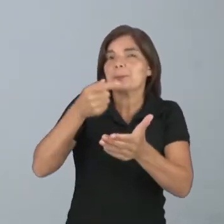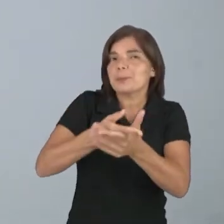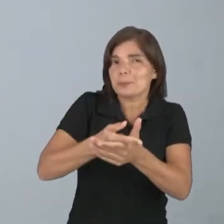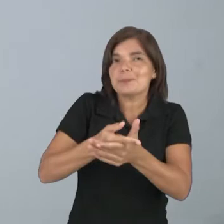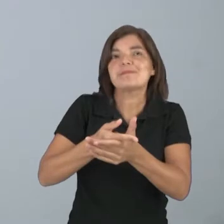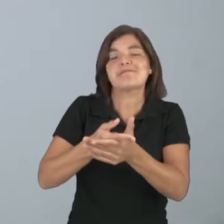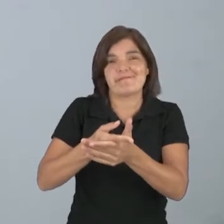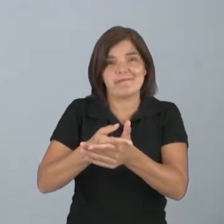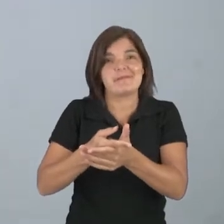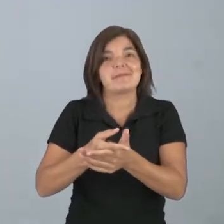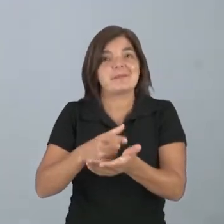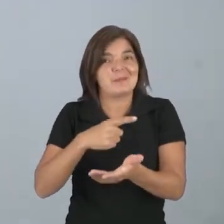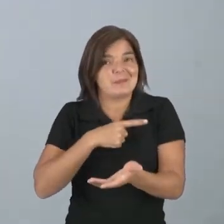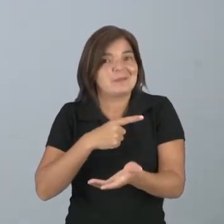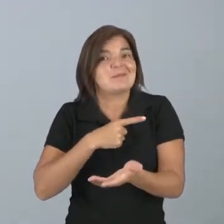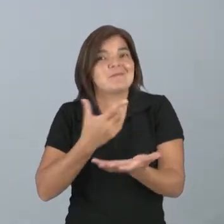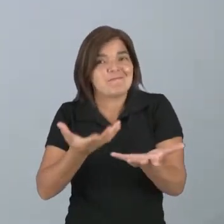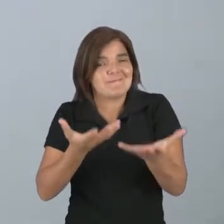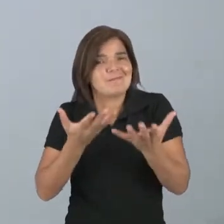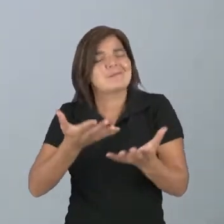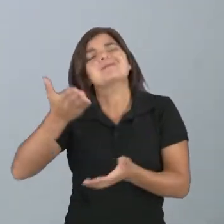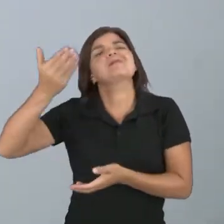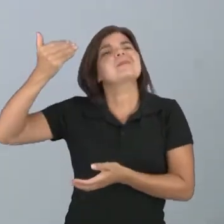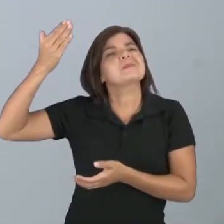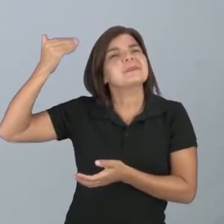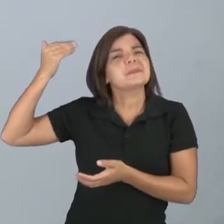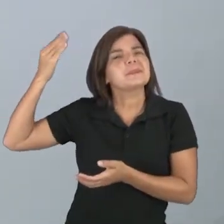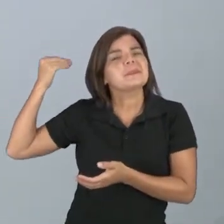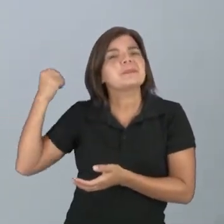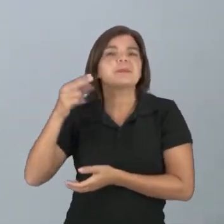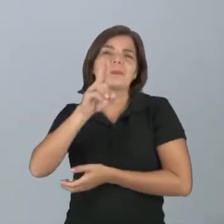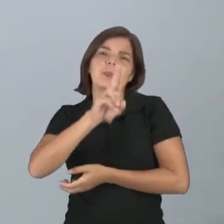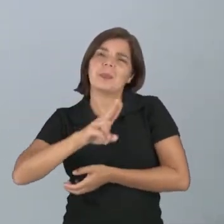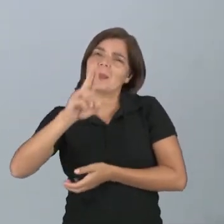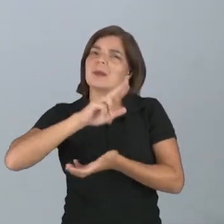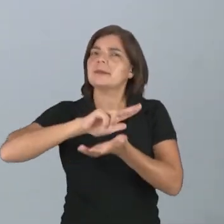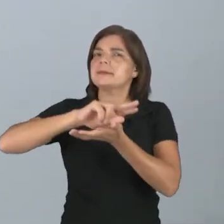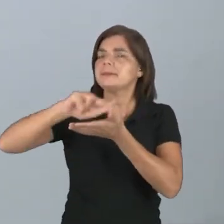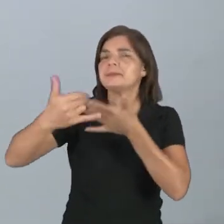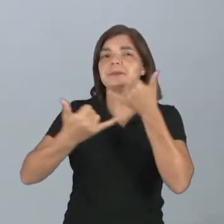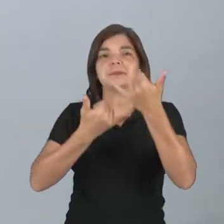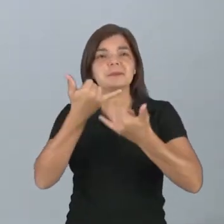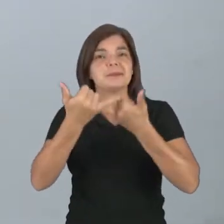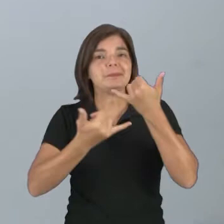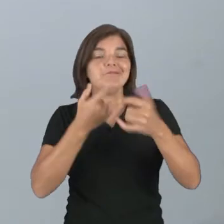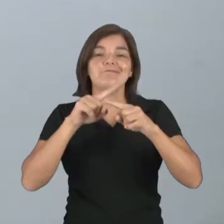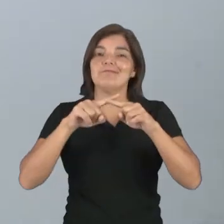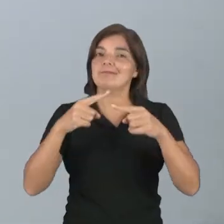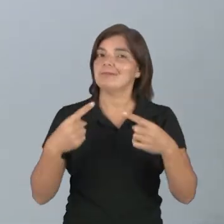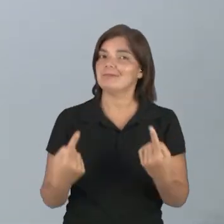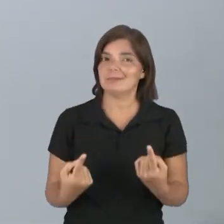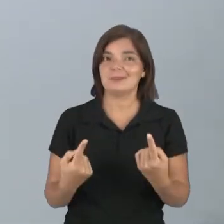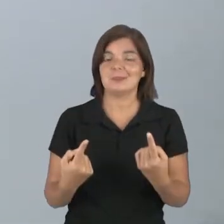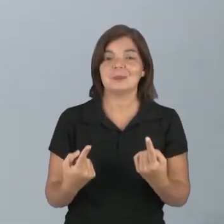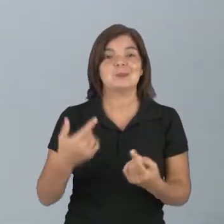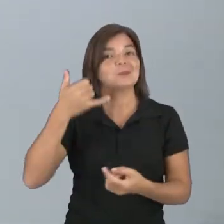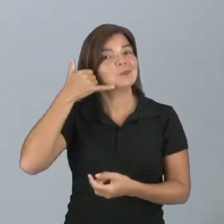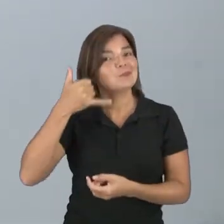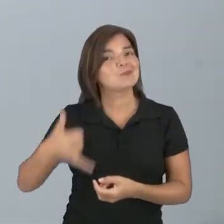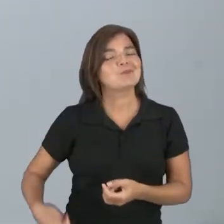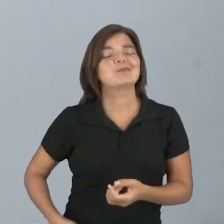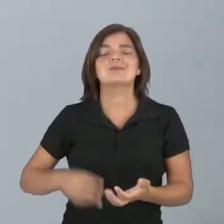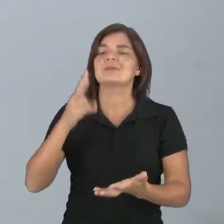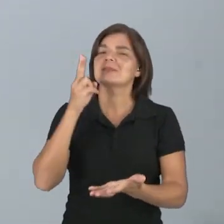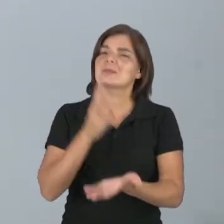e busquem ainda resgatar o passado sobre o uso de várias formas de brincar, mas o celular vai